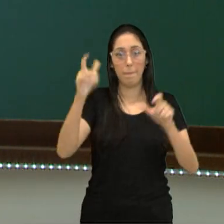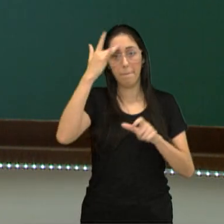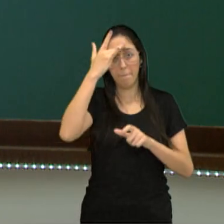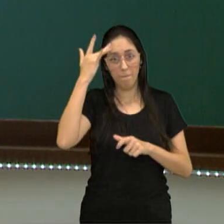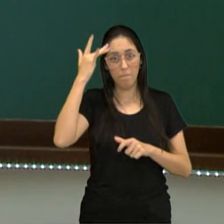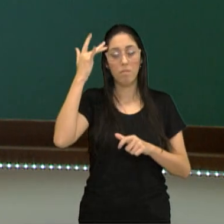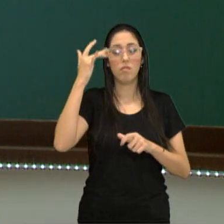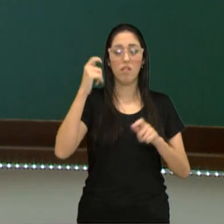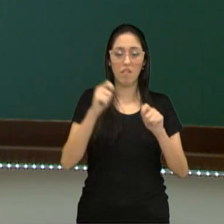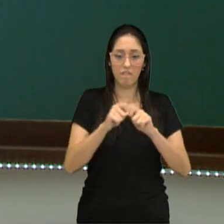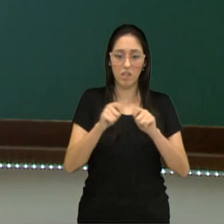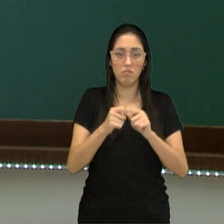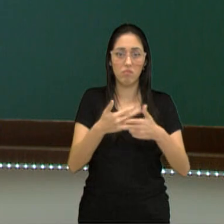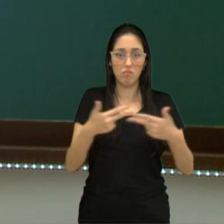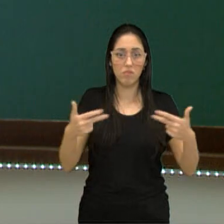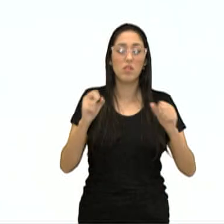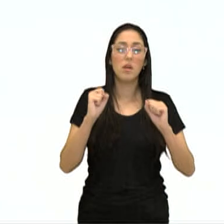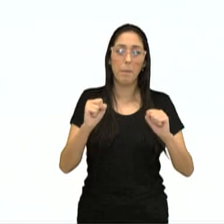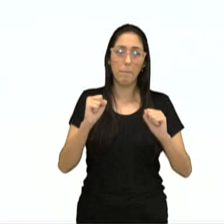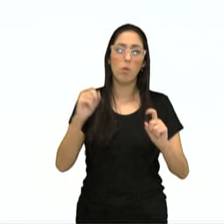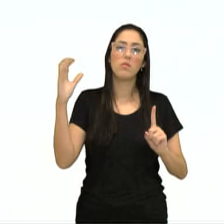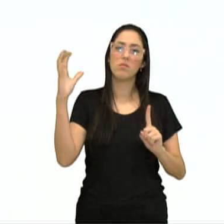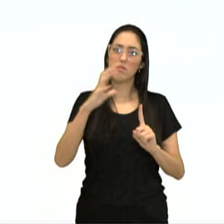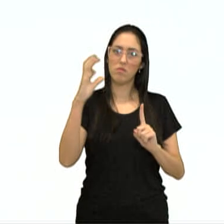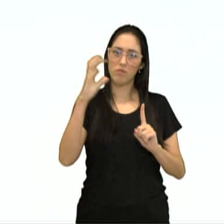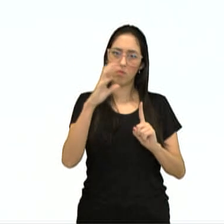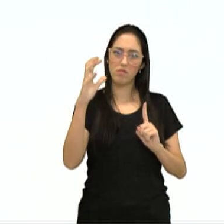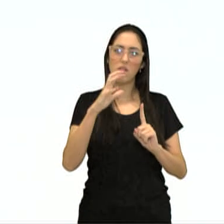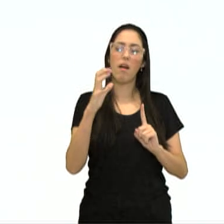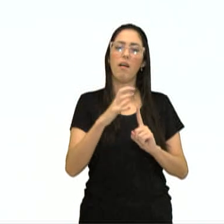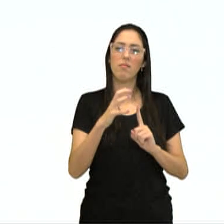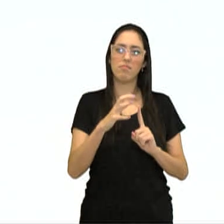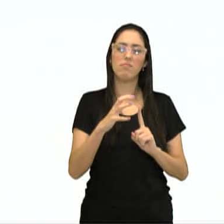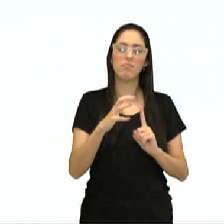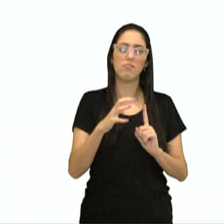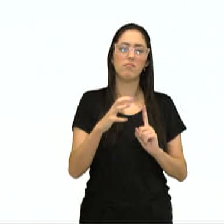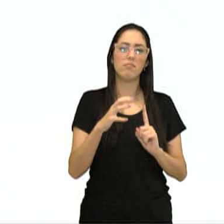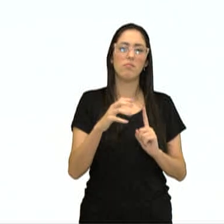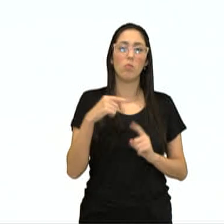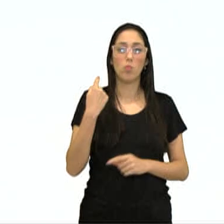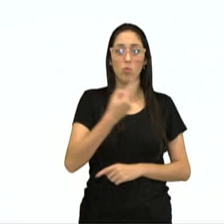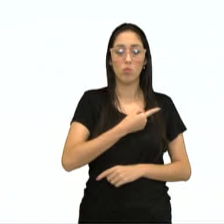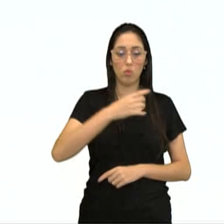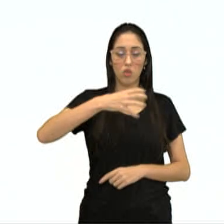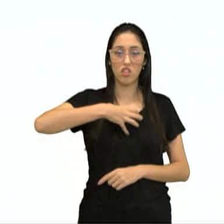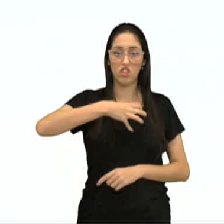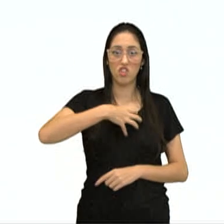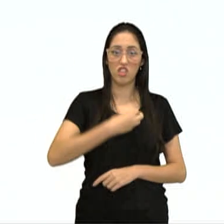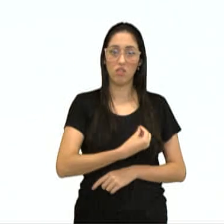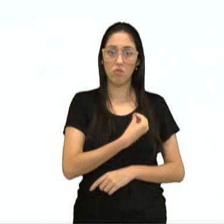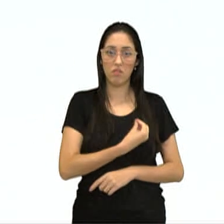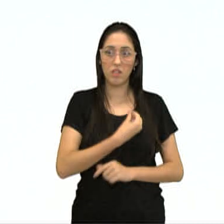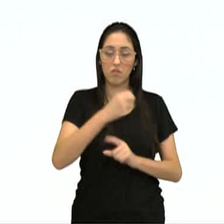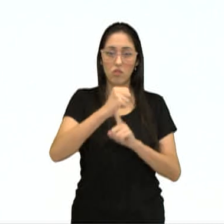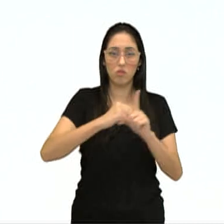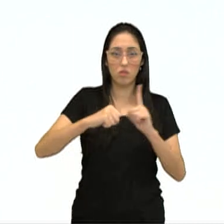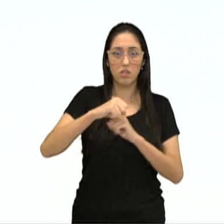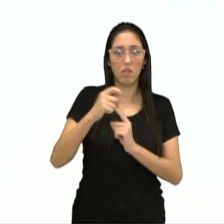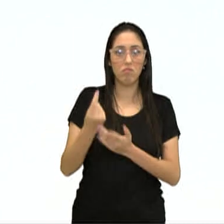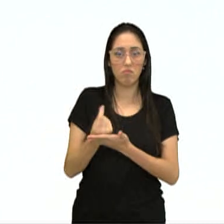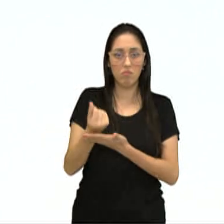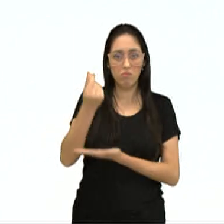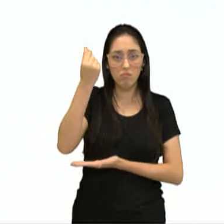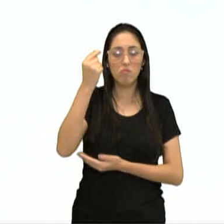vai acabar influenciando no meio natural. Então, a forma com que nós vivemos, a nossa forma de consumo da sociedade capitalista,